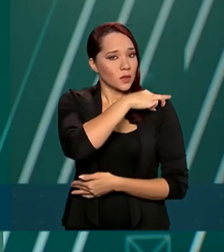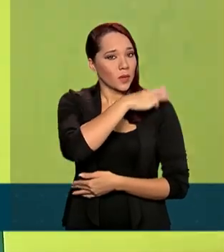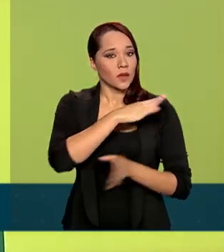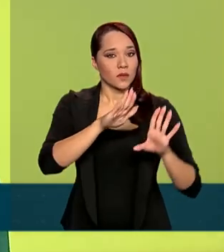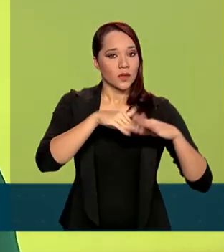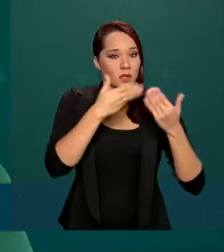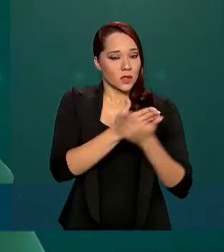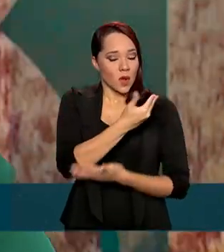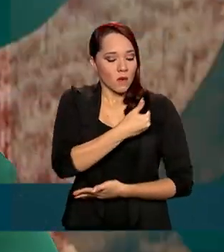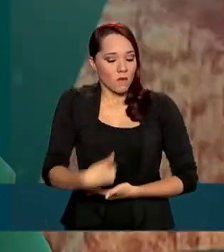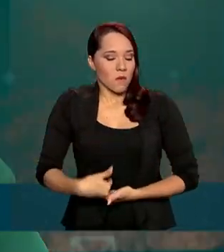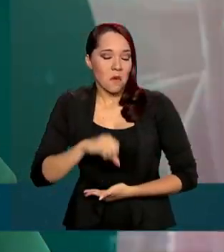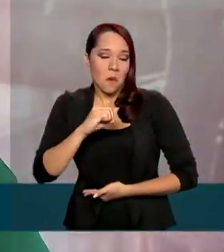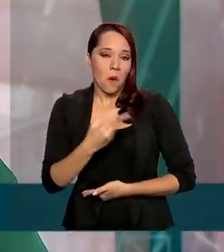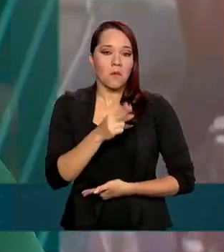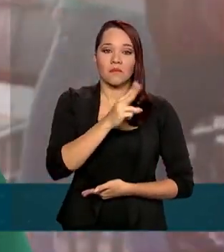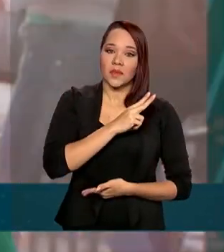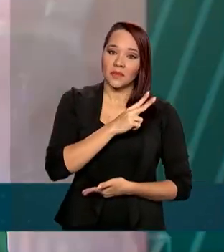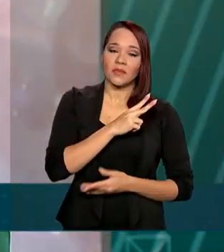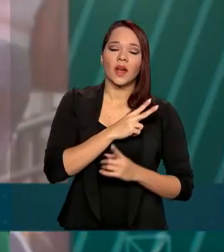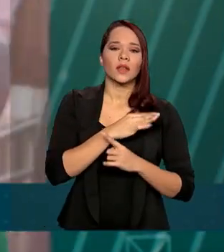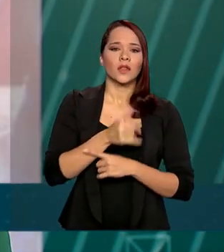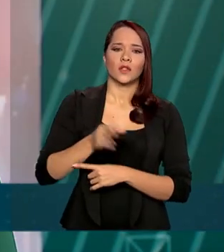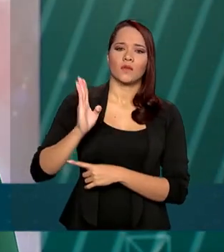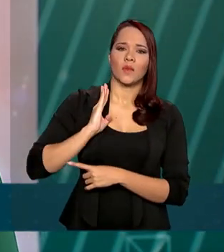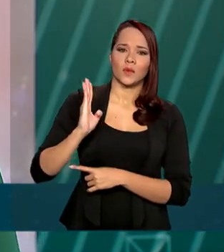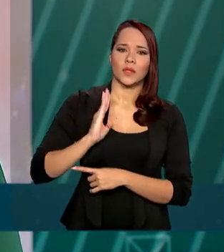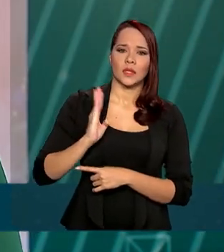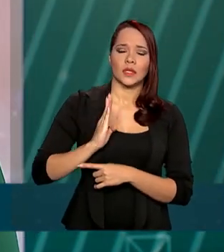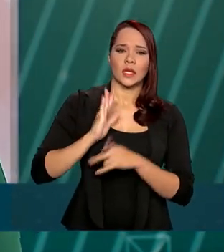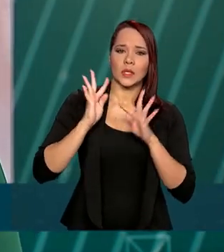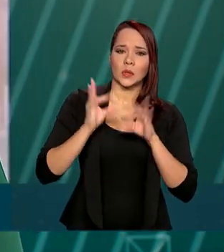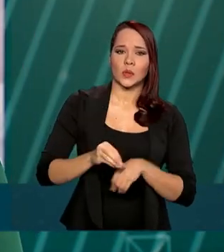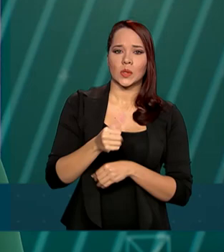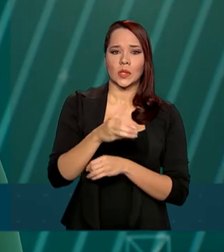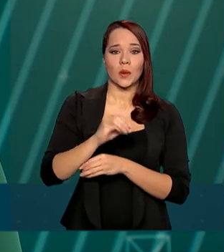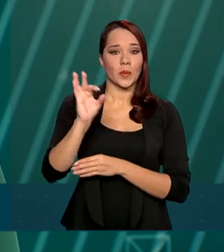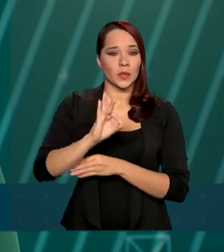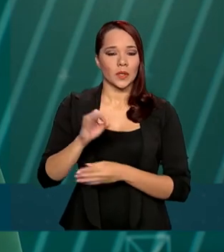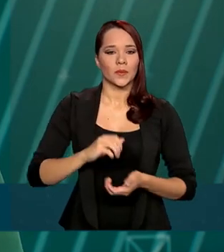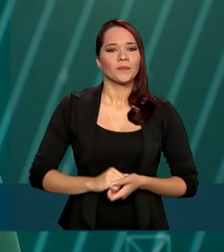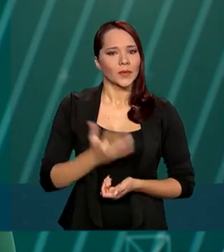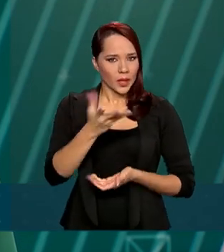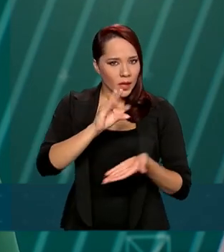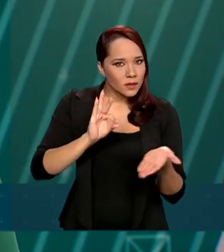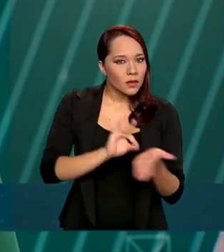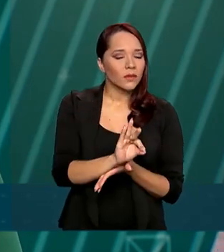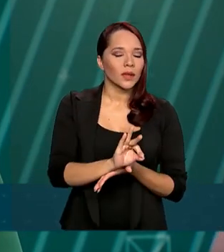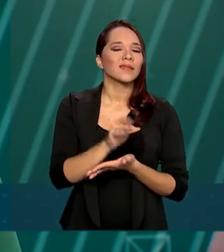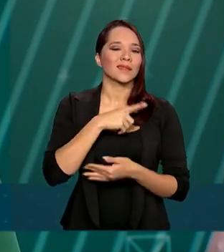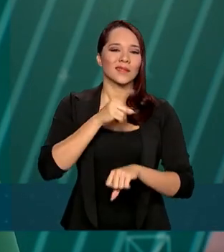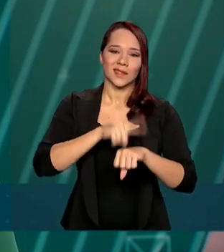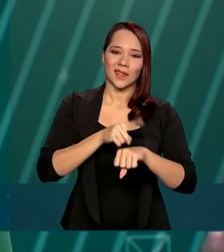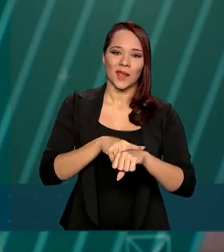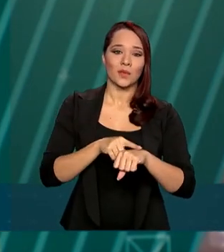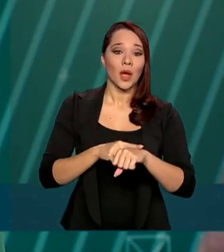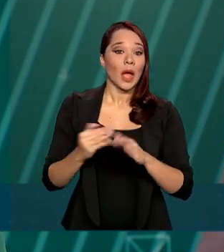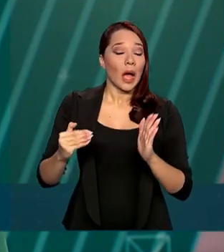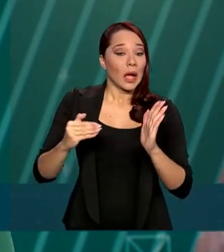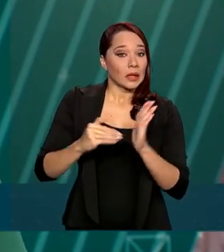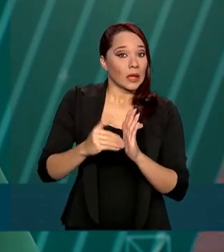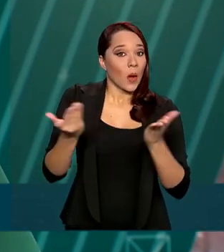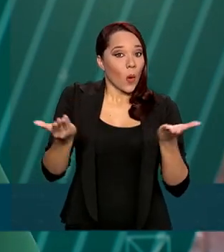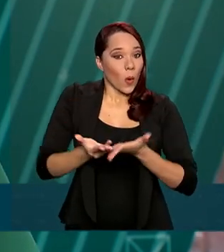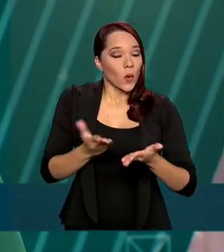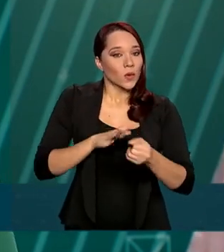pública ou em escola privada na condição de bolsista integral. Quem quiser se inscrever ainda dá tempo. O prazo final vai